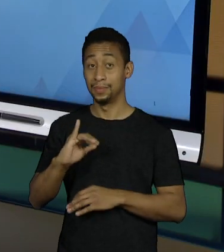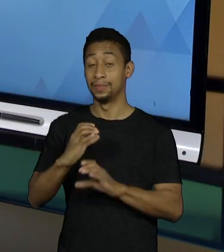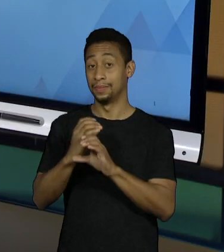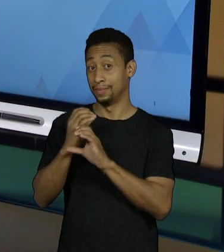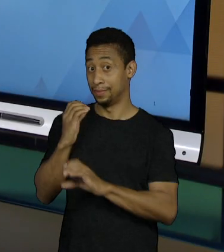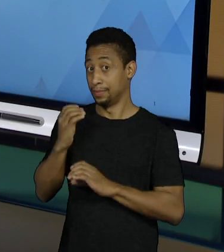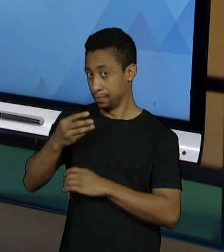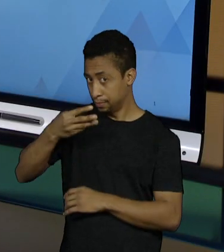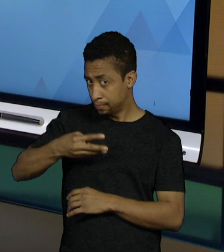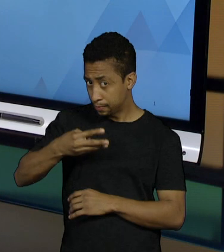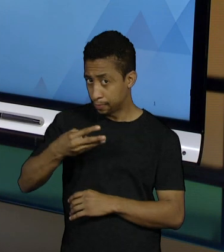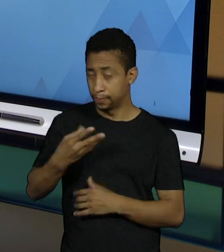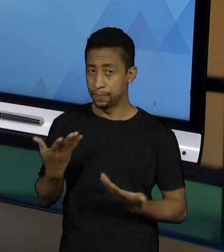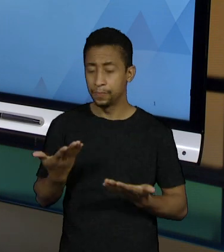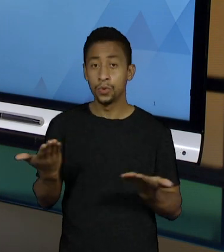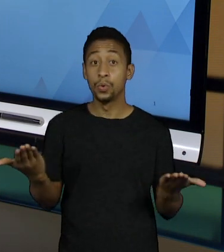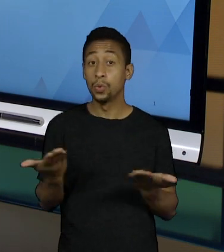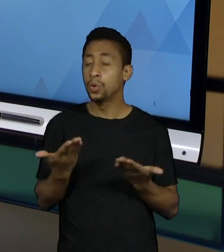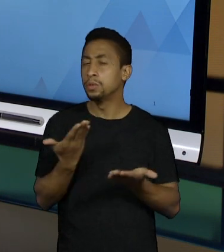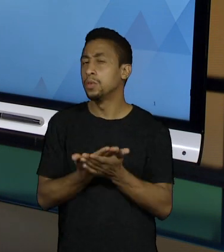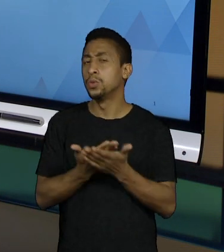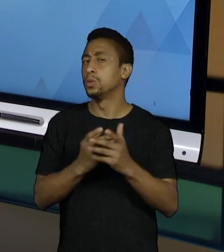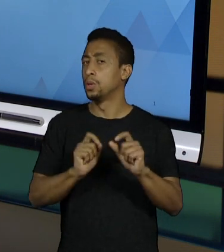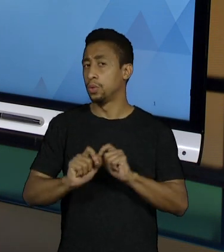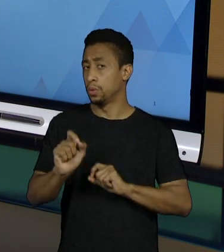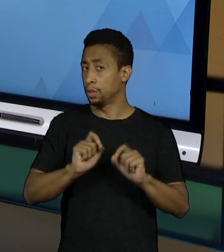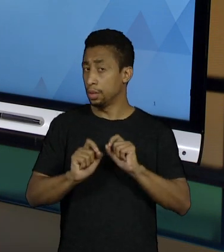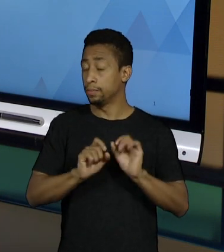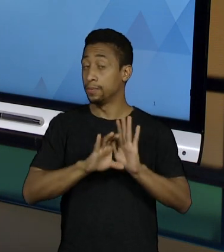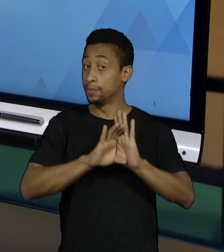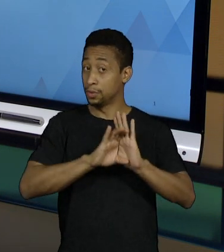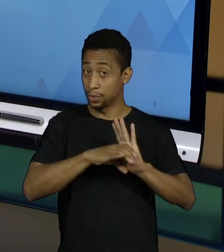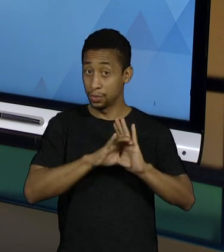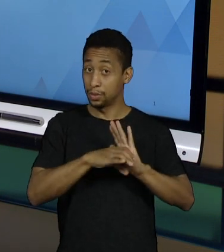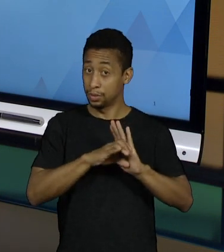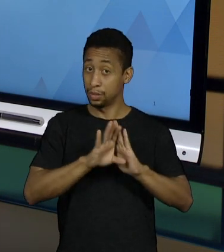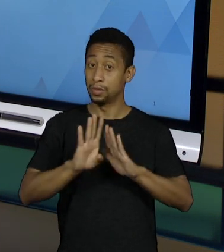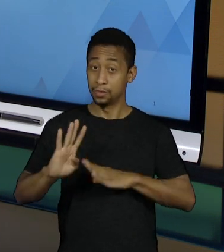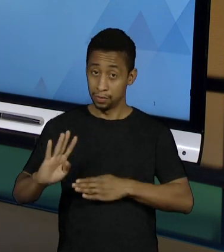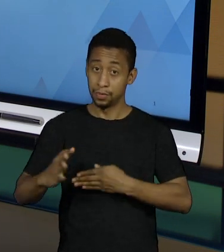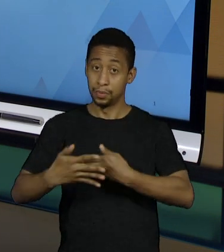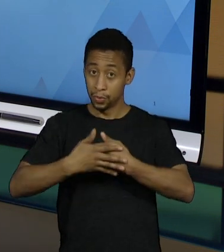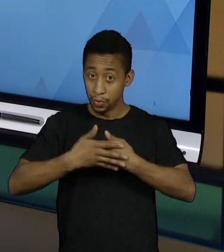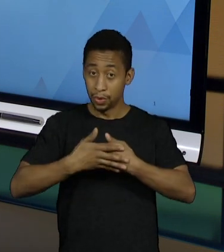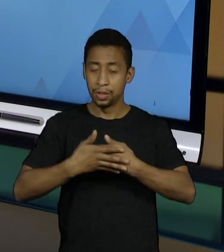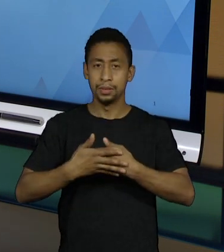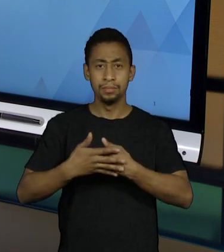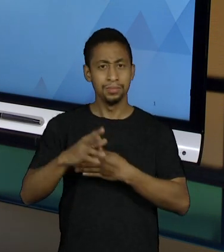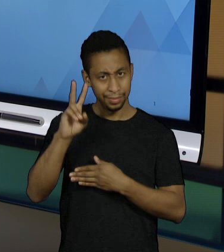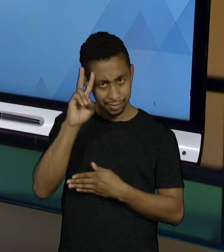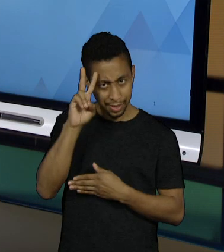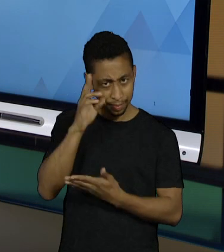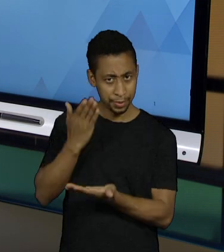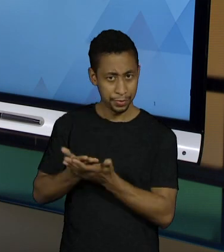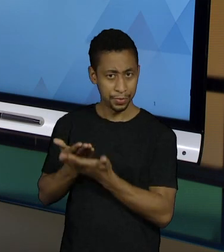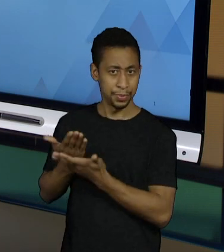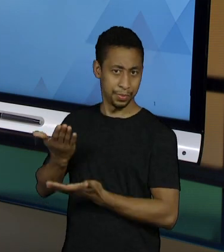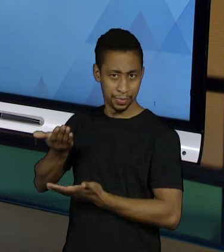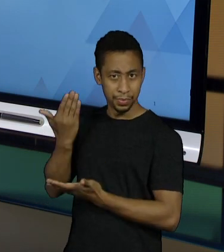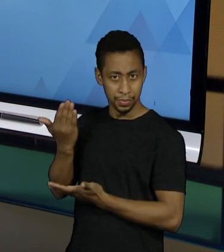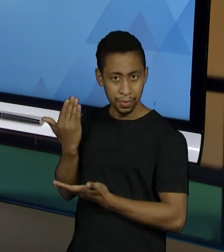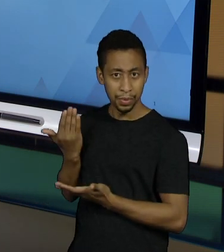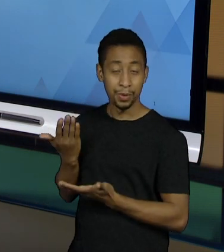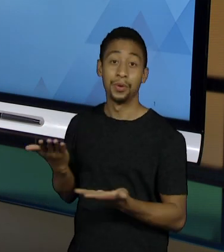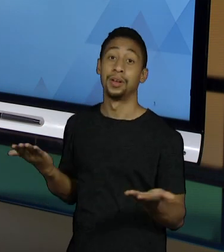nossa aula é o conceito de framework, que eu tanto falei nas outras aulas, que eu vou aprofundar mais